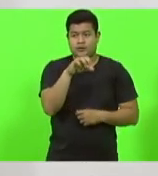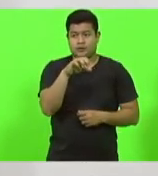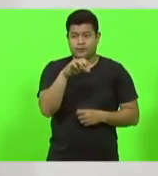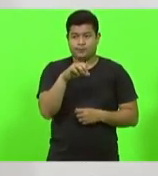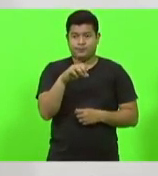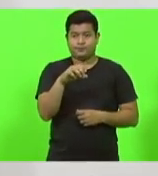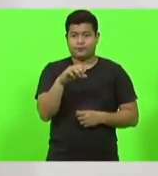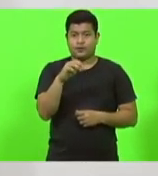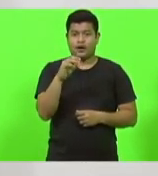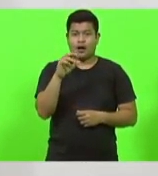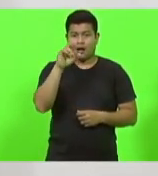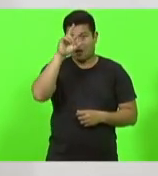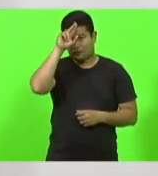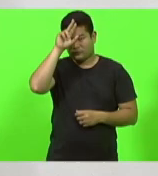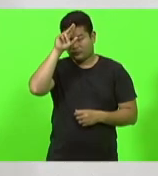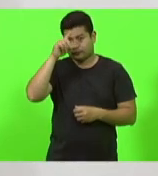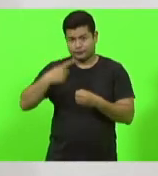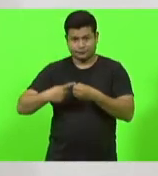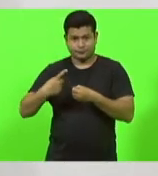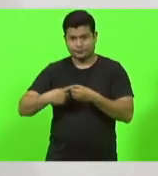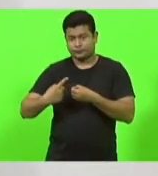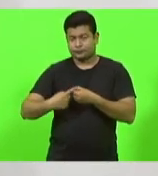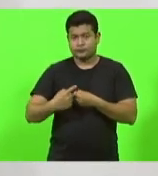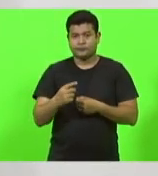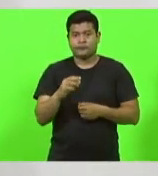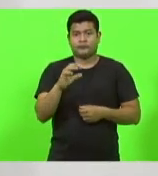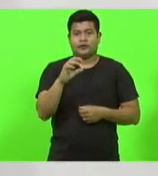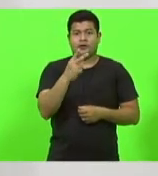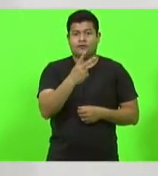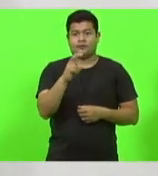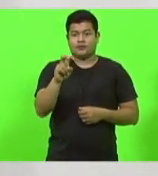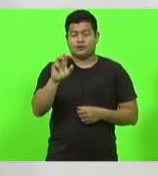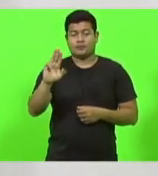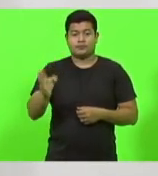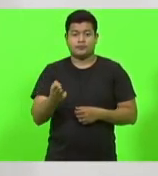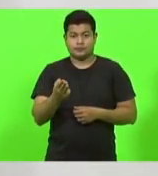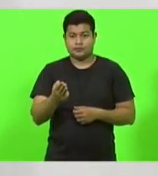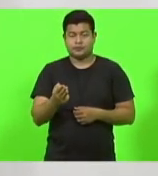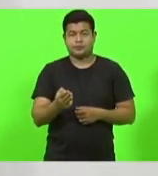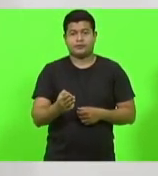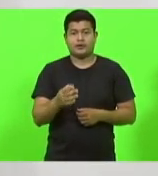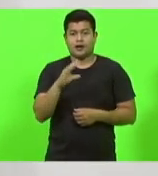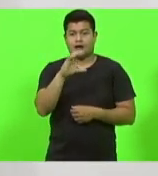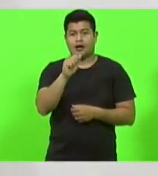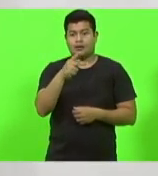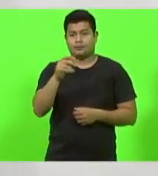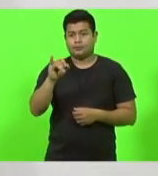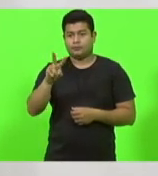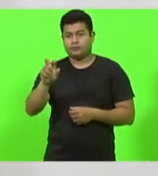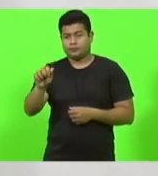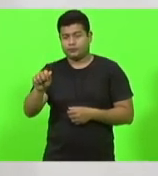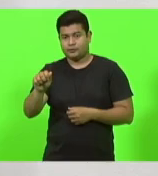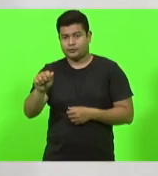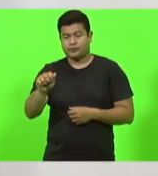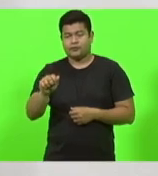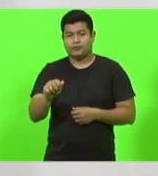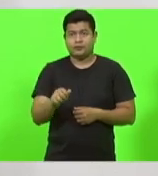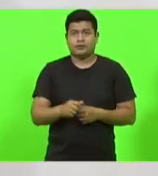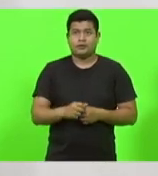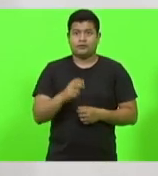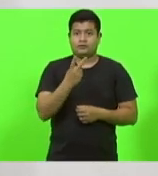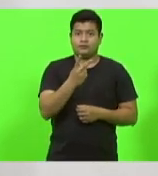Forquilinha em torno de 25 a 30 milhões, Capivari de Baixo em torno de 25 milhões,